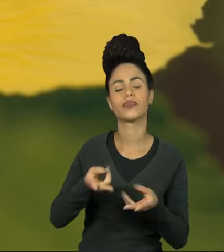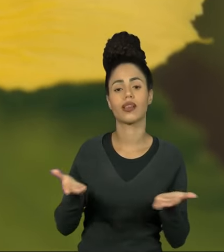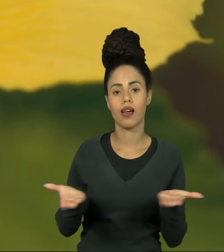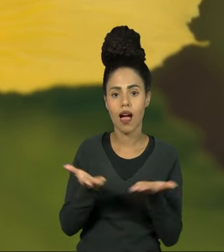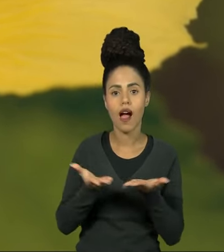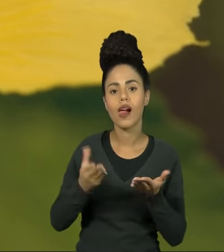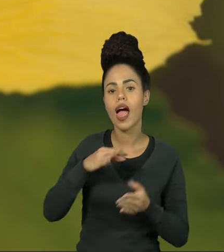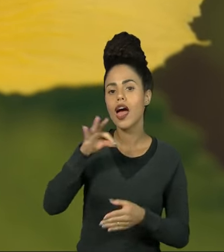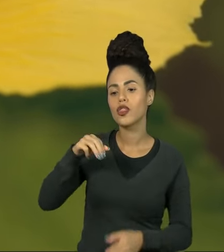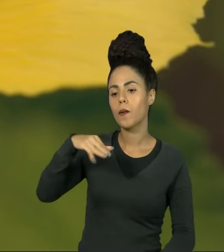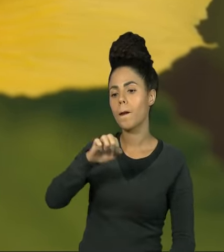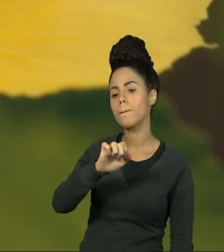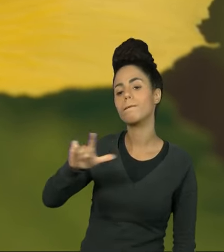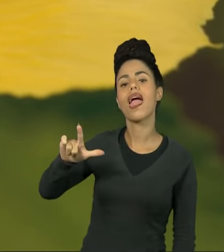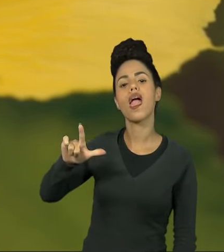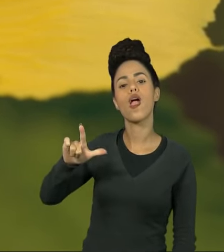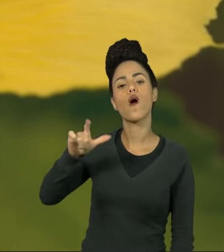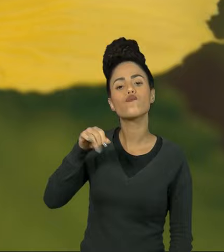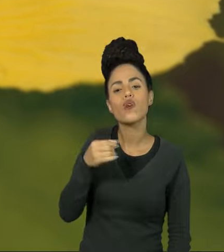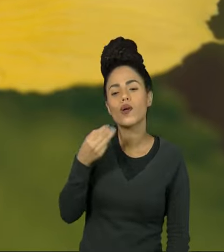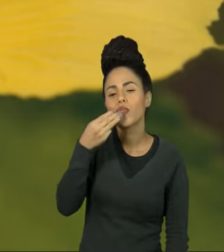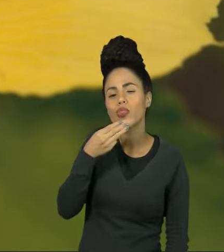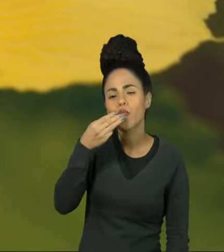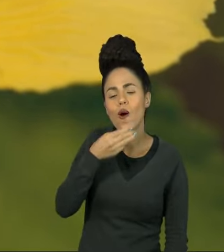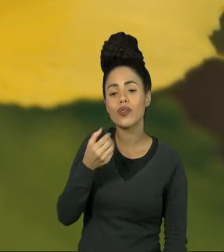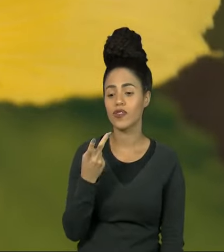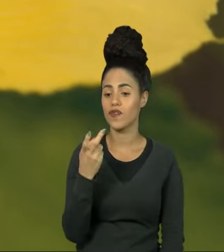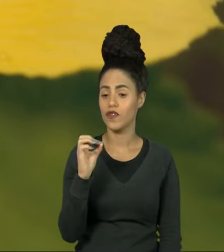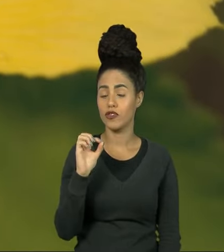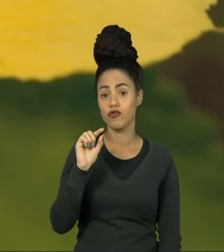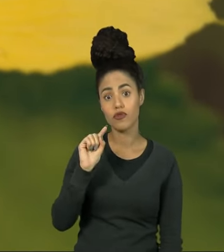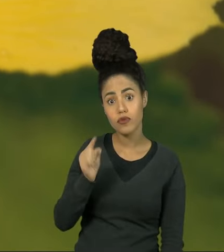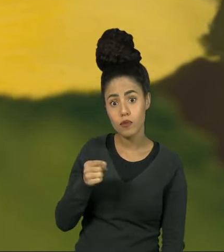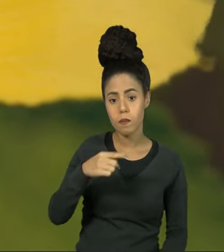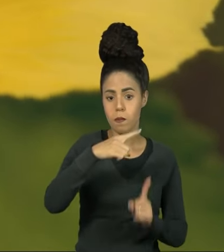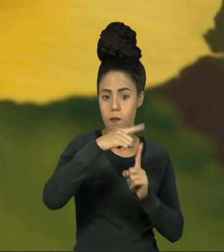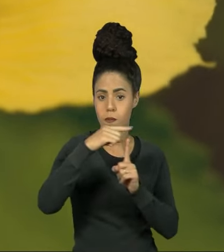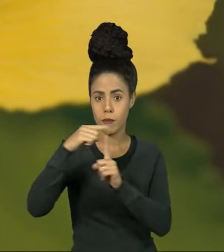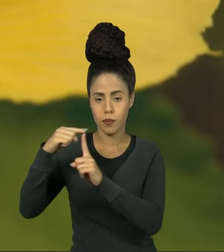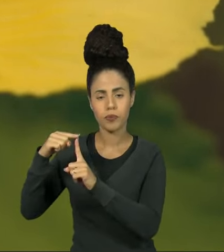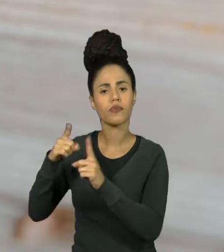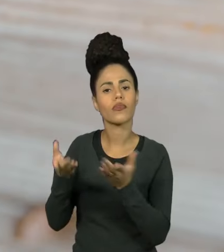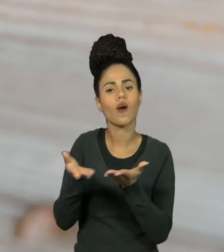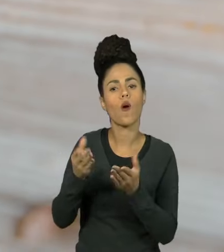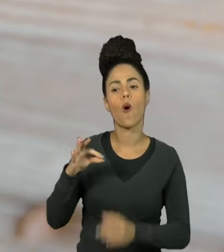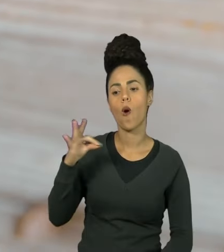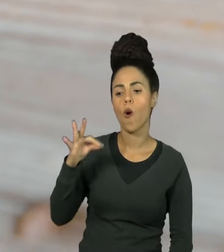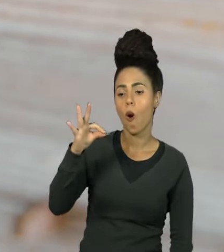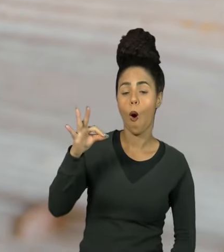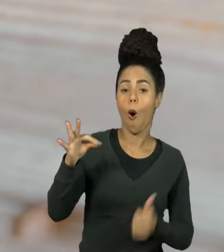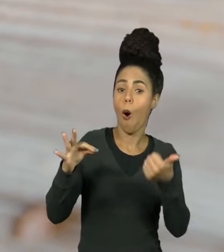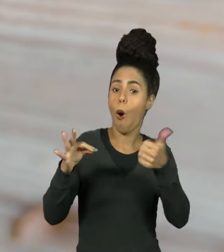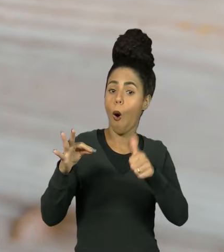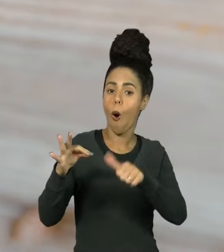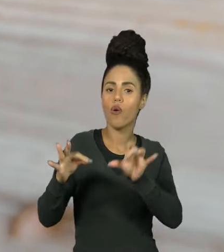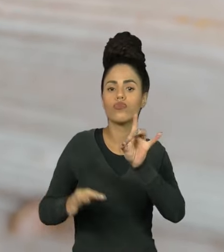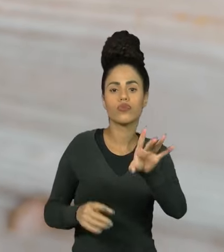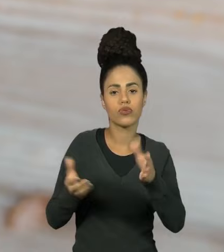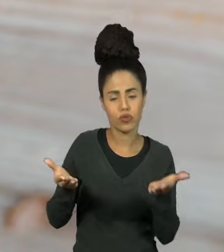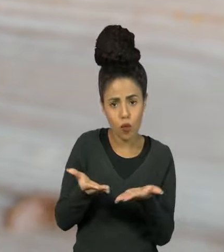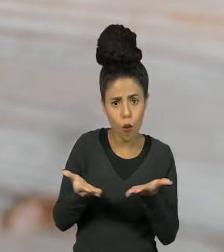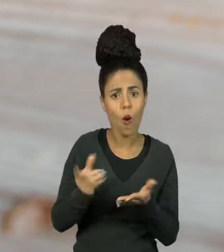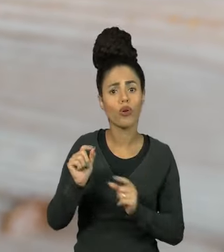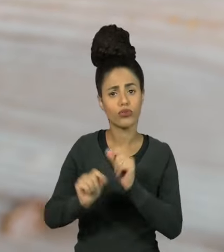produção de mel, mas, das cerca de 20 mil espécies conhecidas, apenas 11 delas, as apes